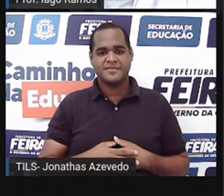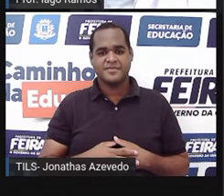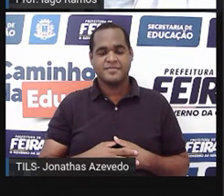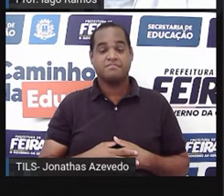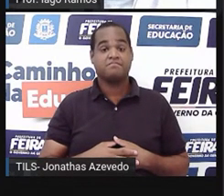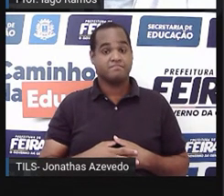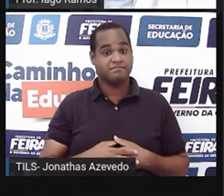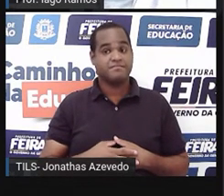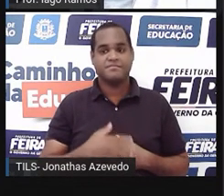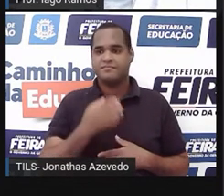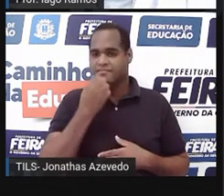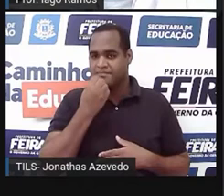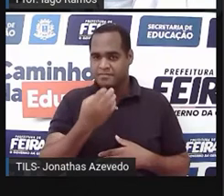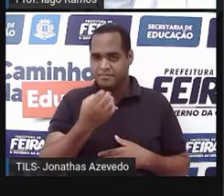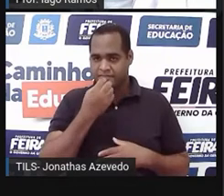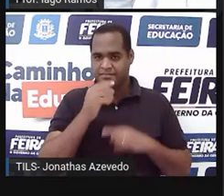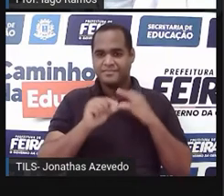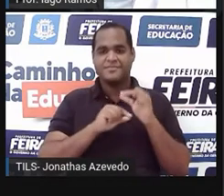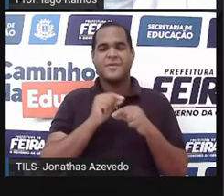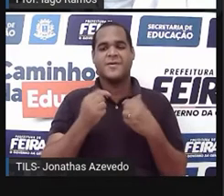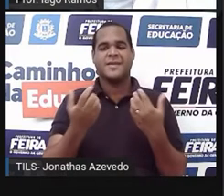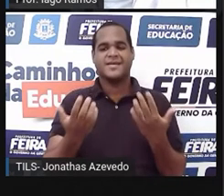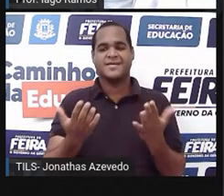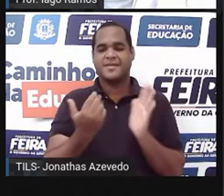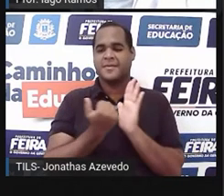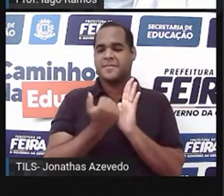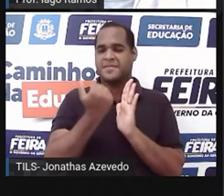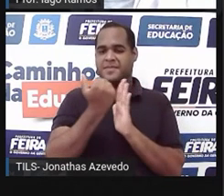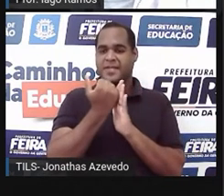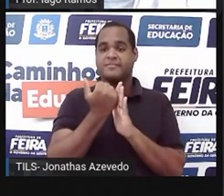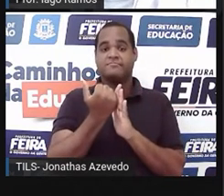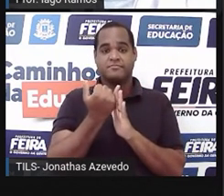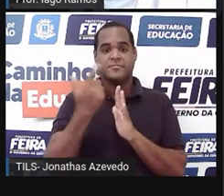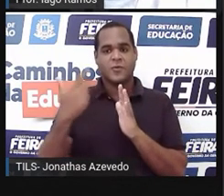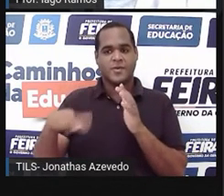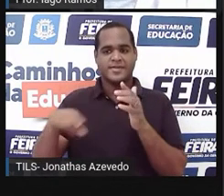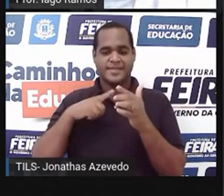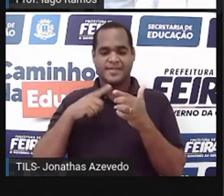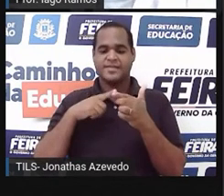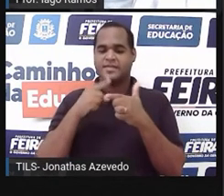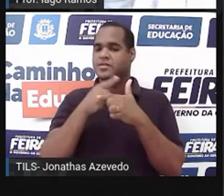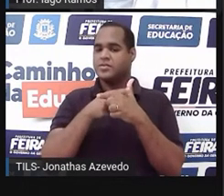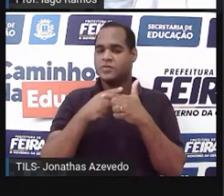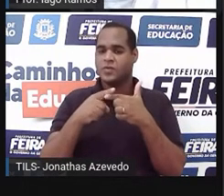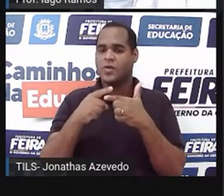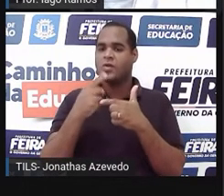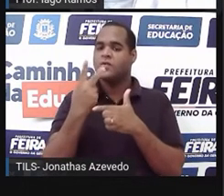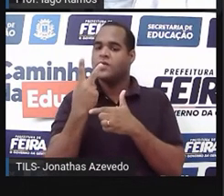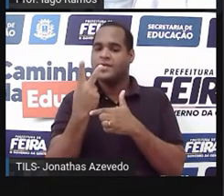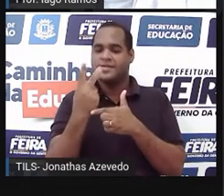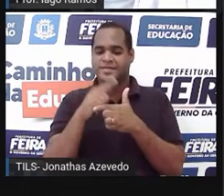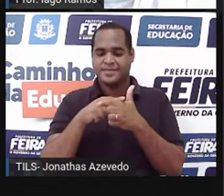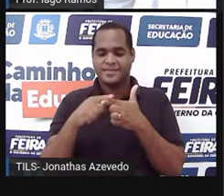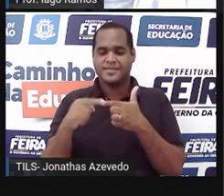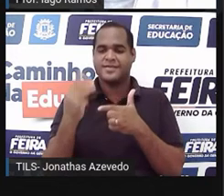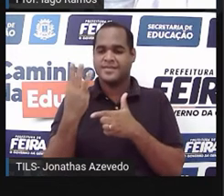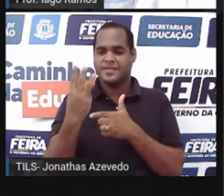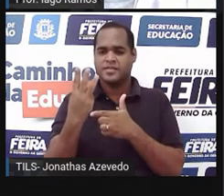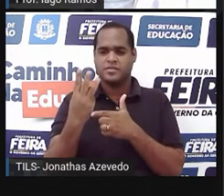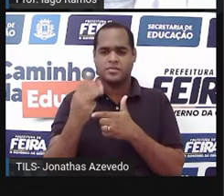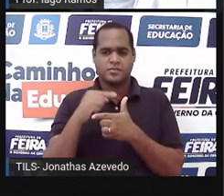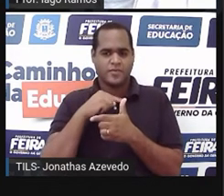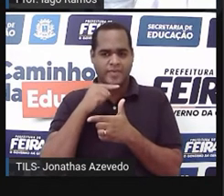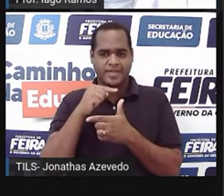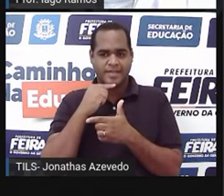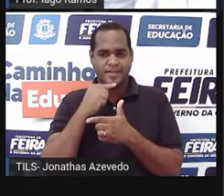bom, o mais a gente tem ali? Agora o próximo, dois dividido por três, não dá para dividir